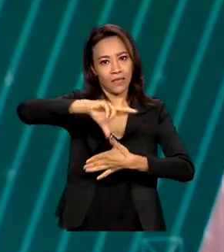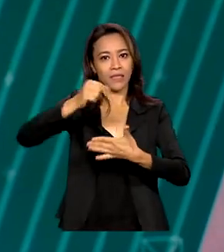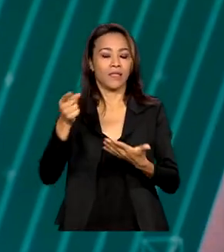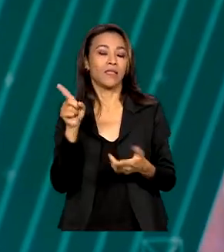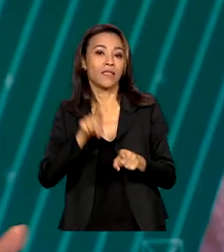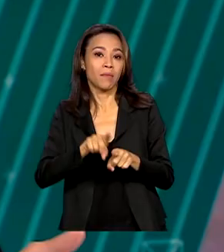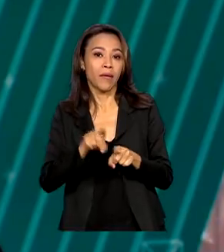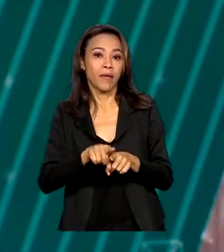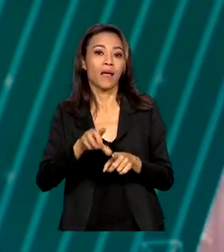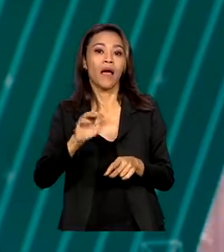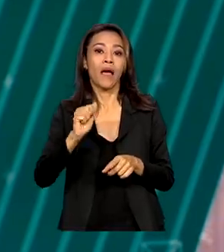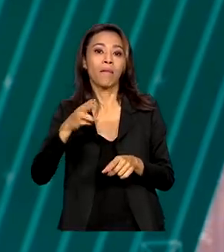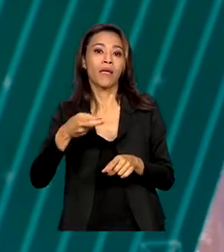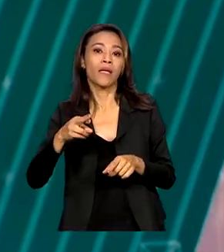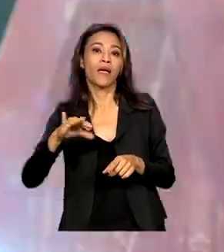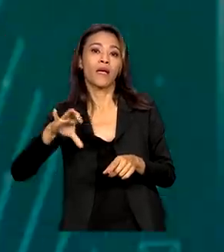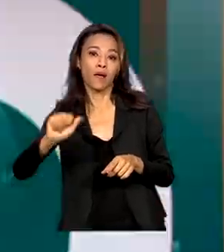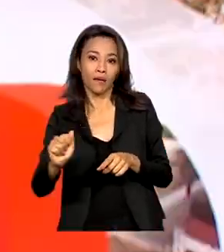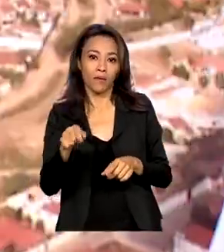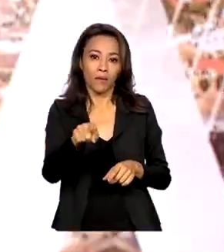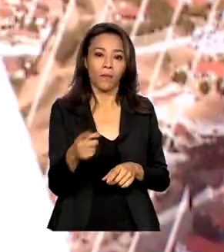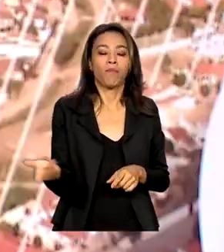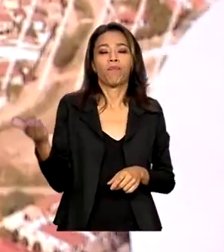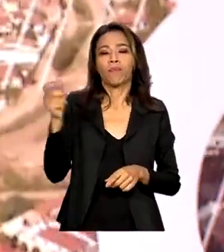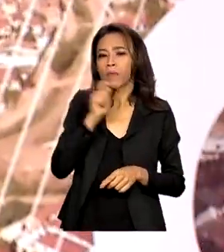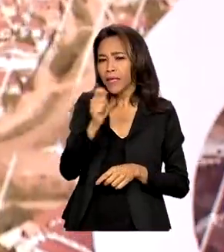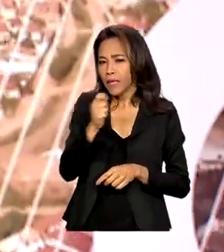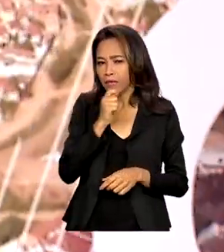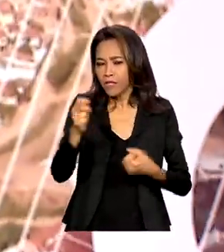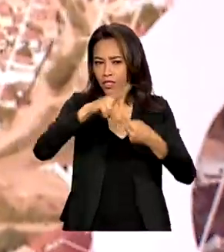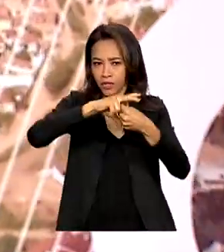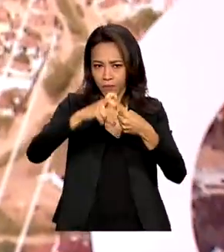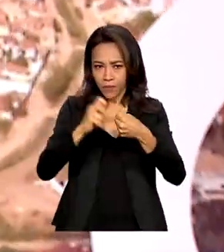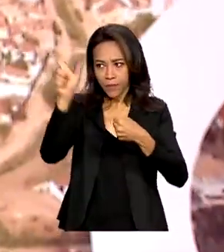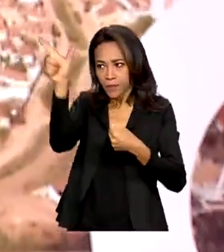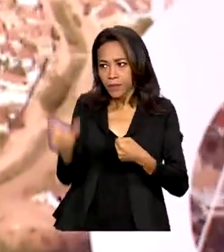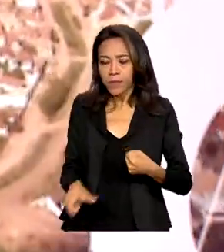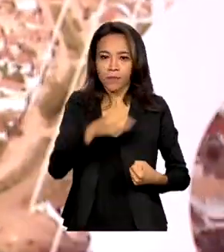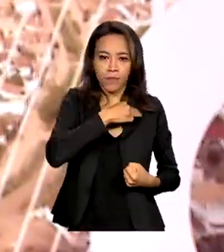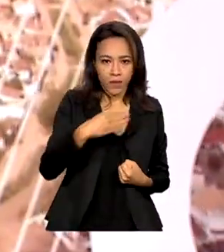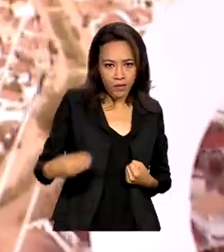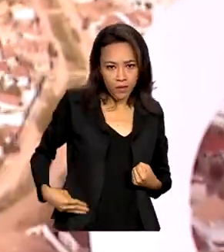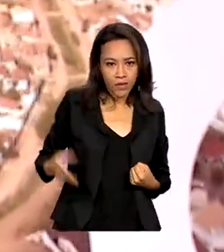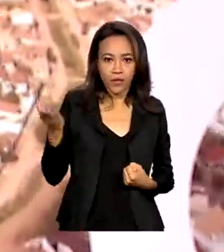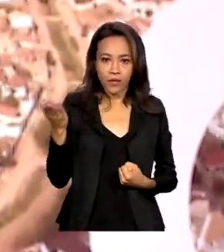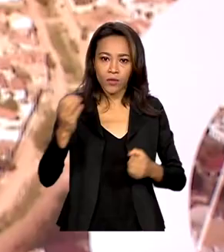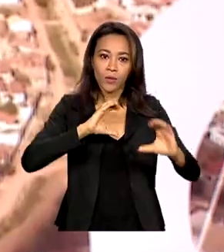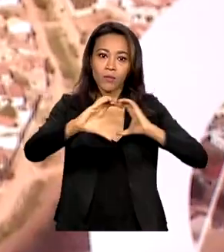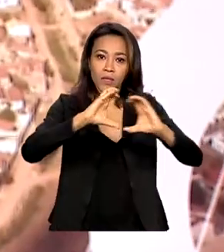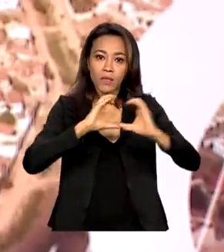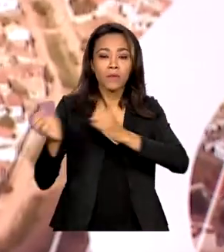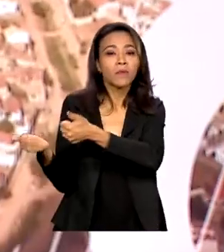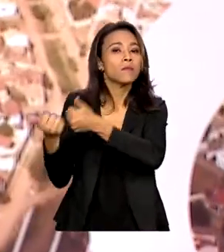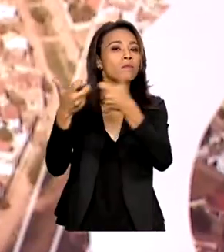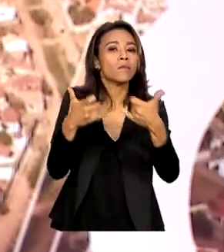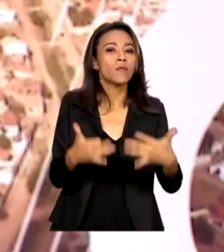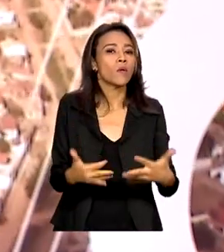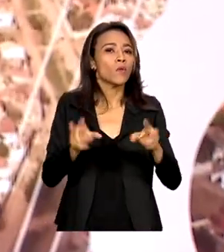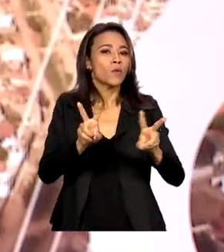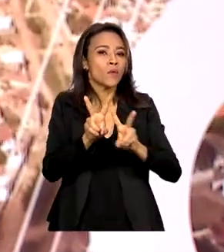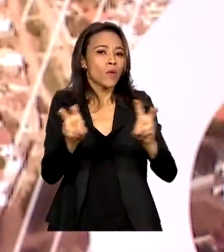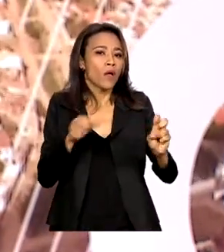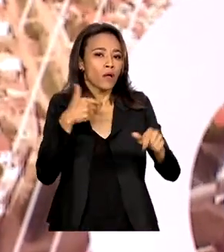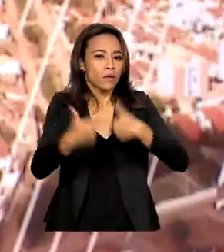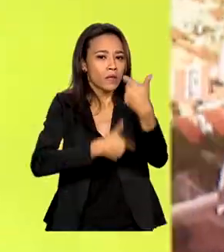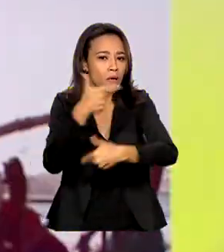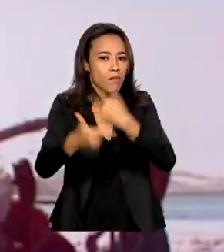entrevista à Voz do Brasil, o ministro da Secretaria de Comunicação Social da Presidência da República falou sobre o trabalho para